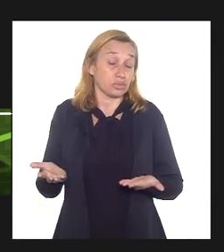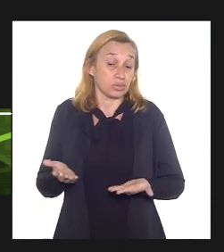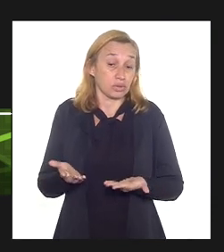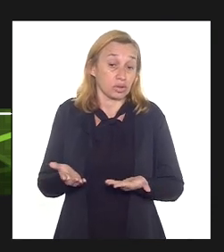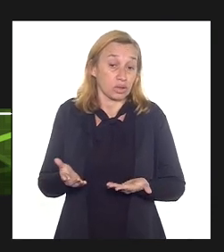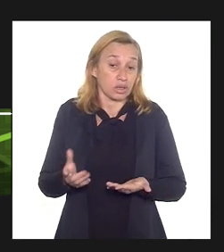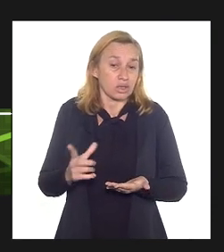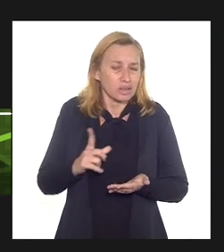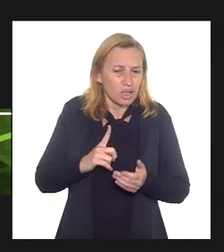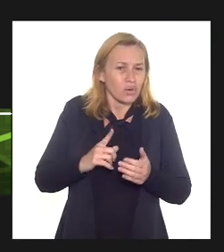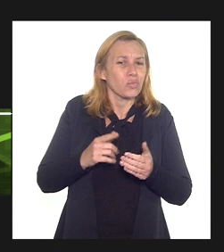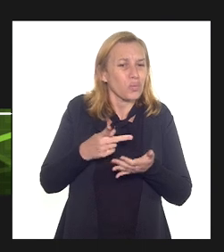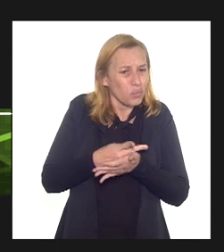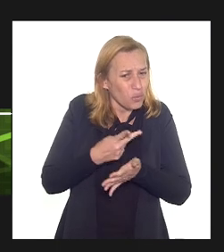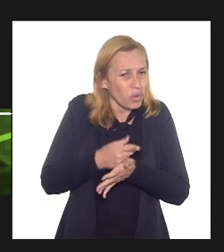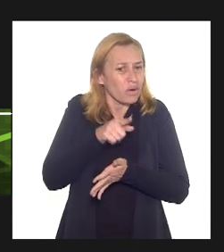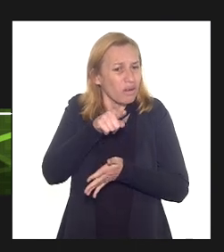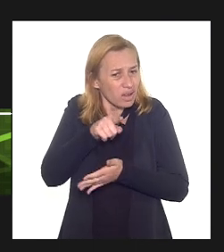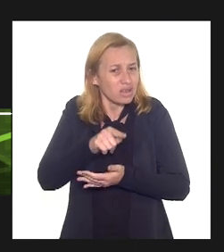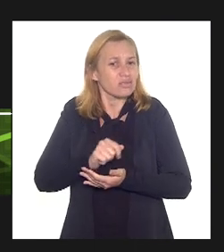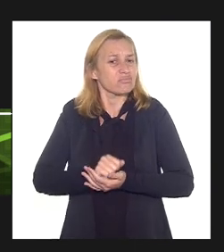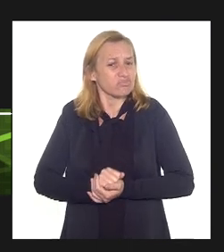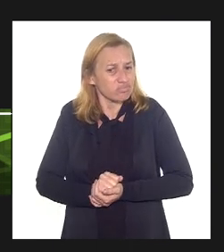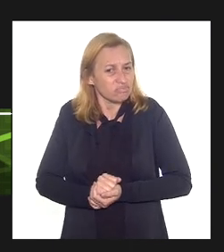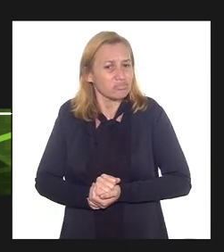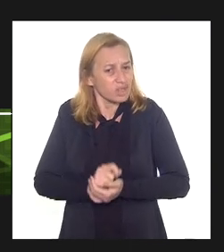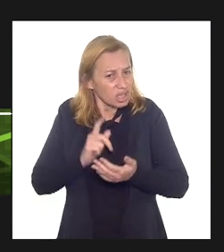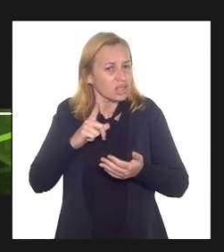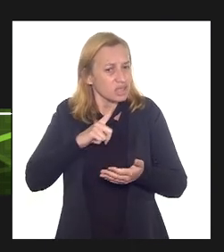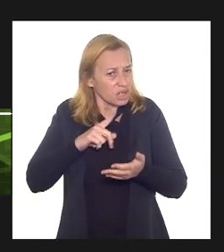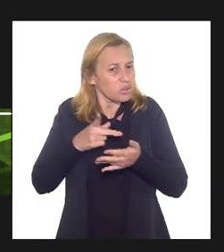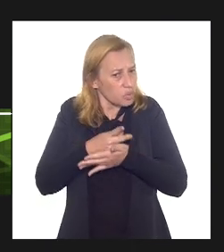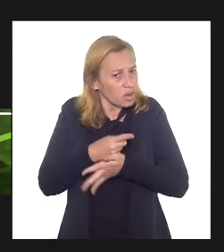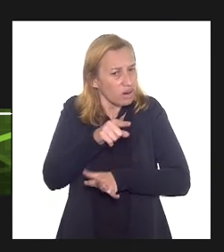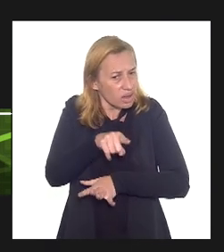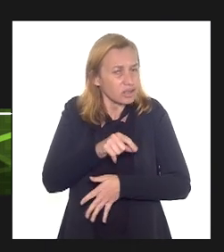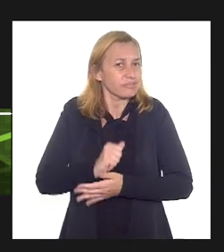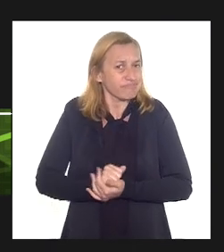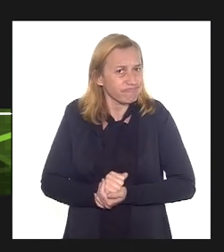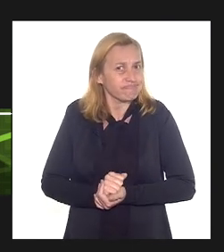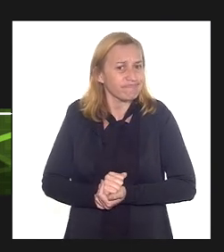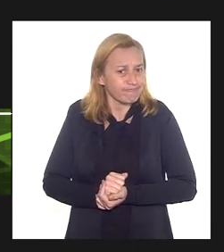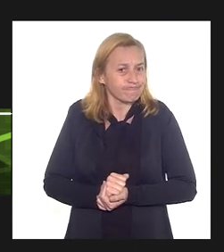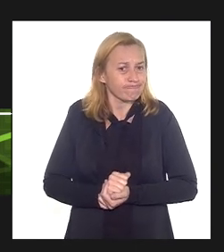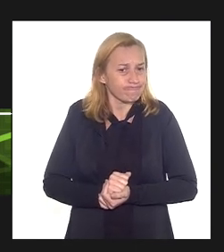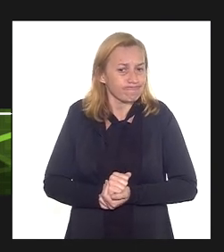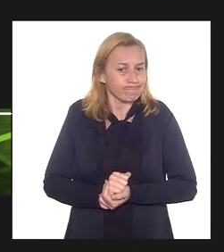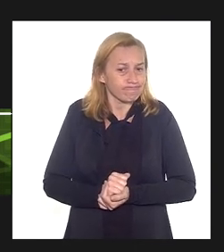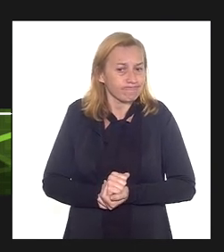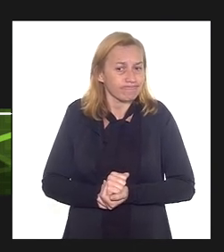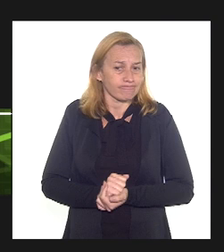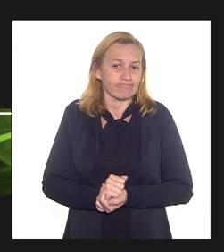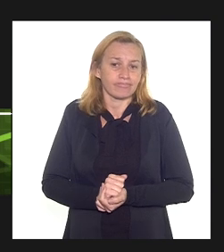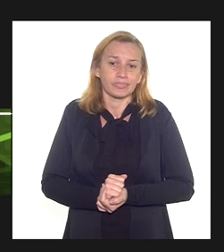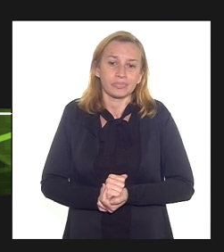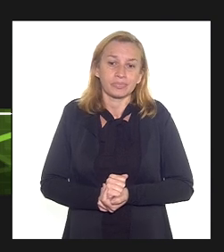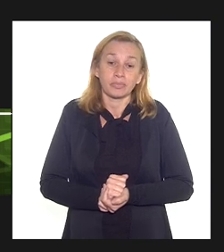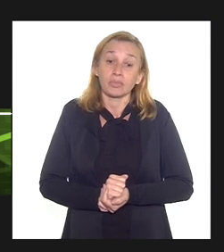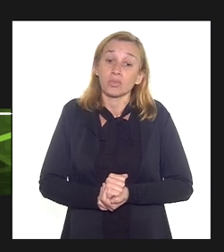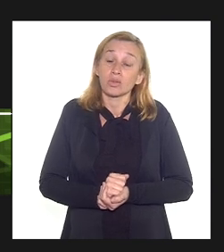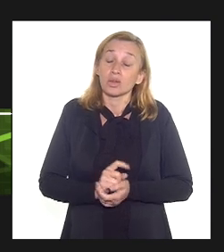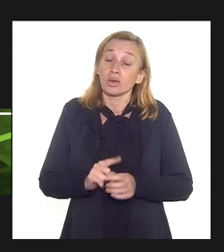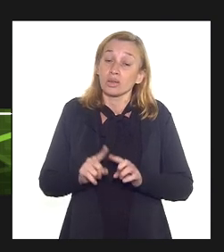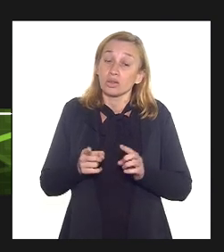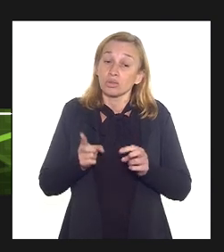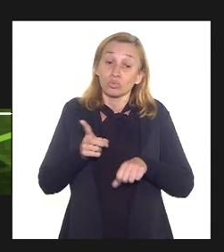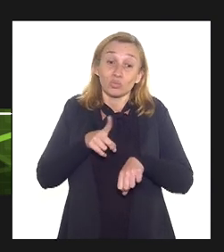falha nesse sentido tem uma falha nesse sentido e nós estamos